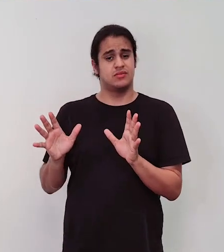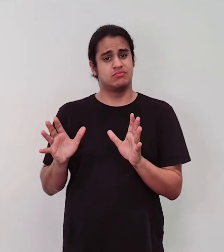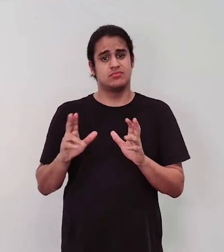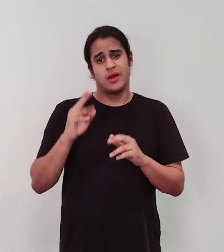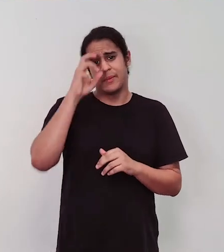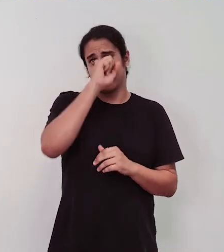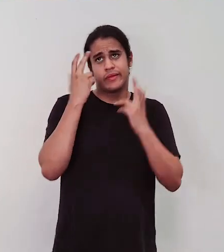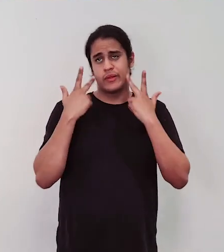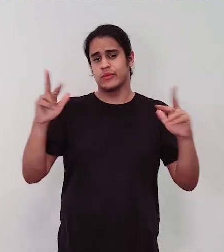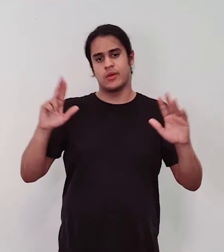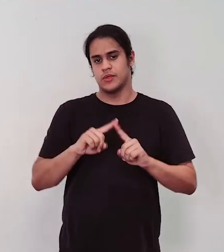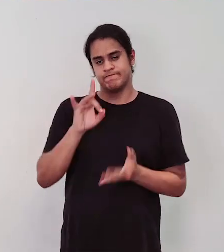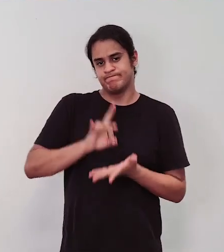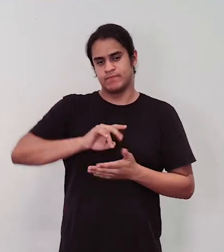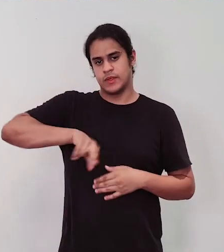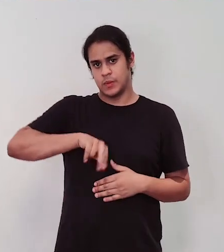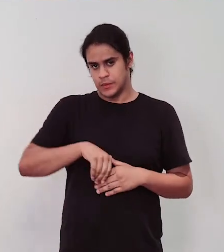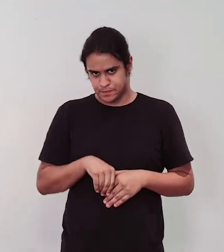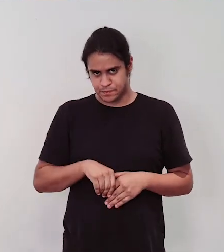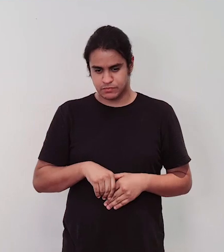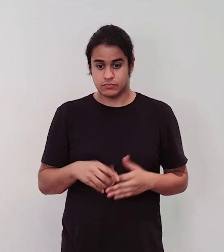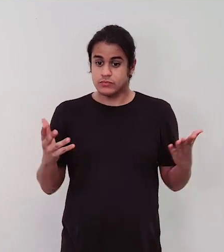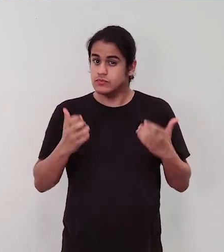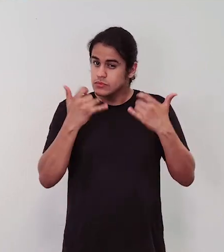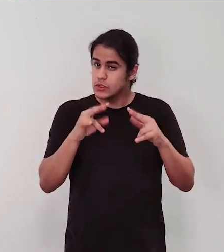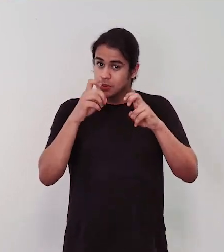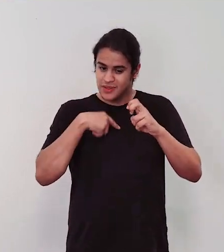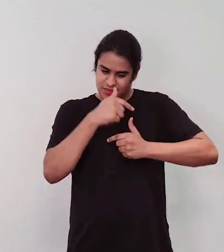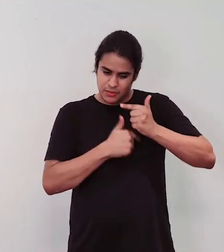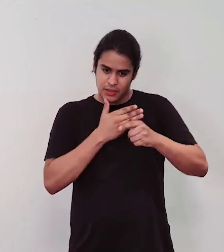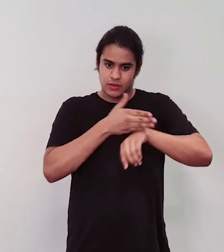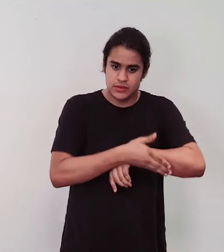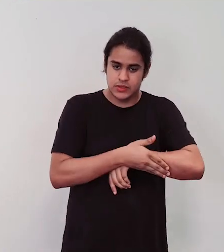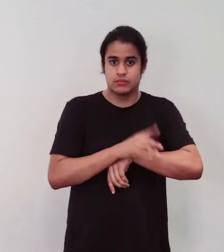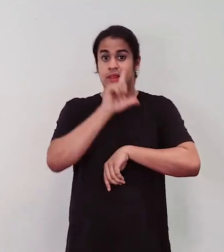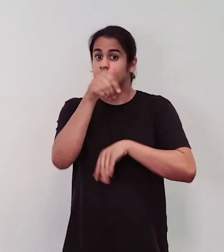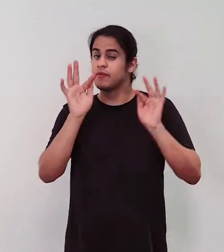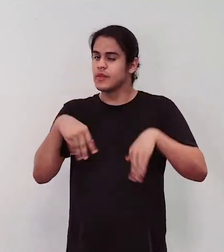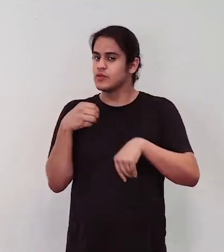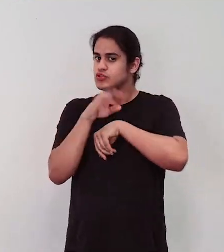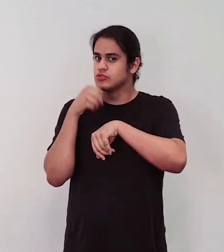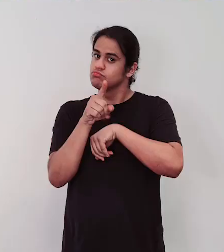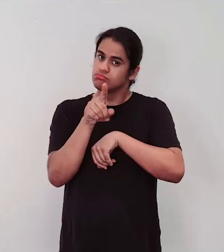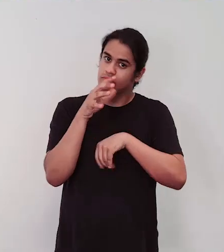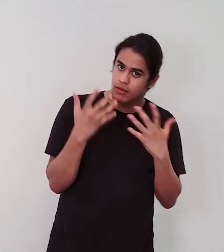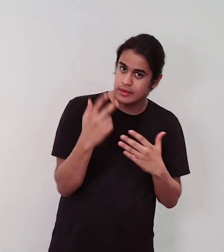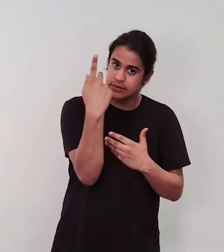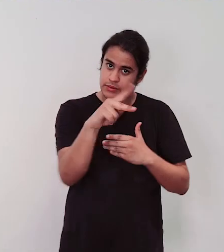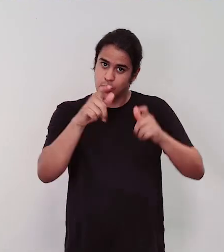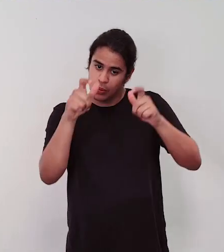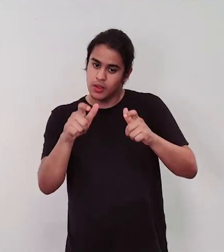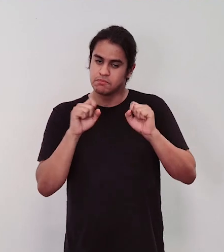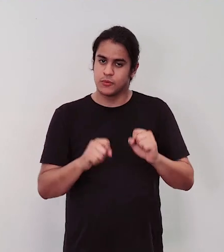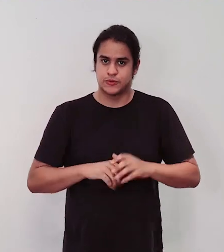pouco sobre as intervenções e, por último, a gente vai mostrar um pouco como foi, como podem ser feitas, se você quiser fazer aí nos seus espaços. A